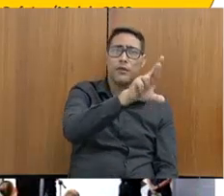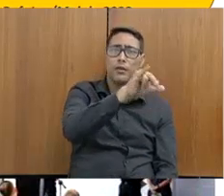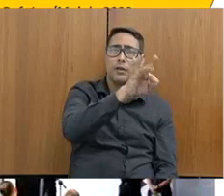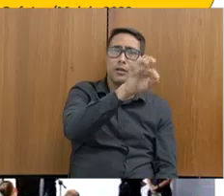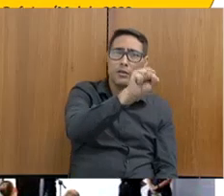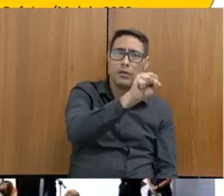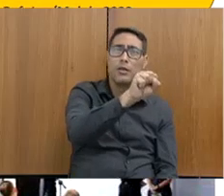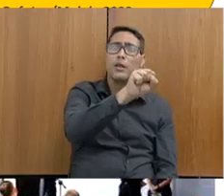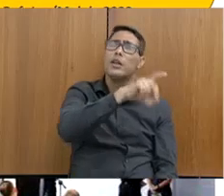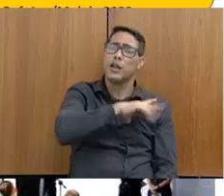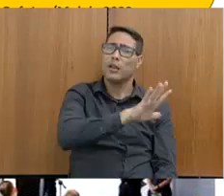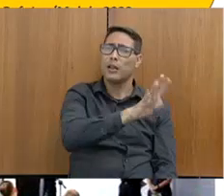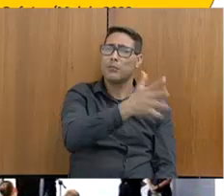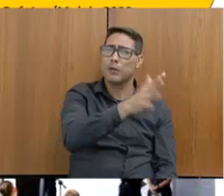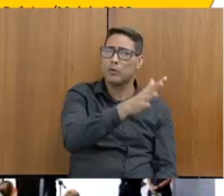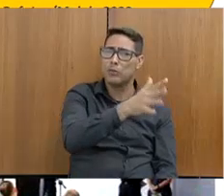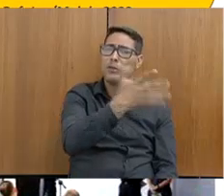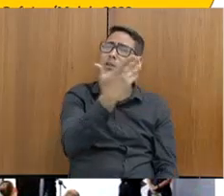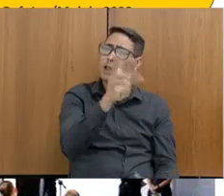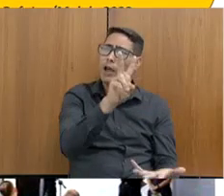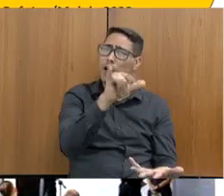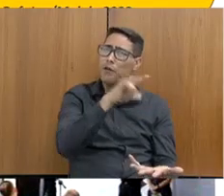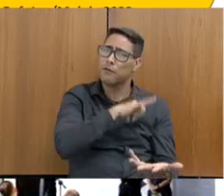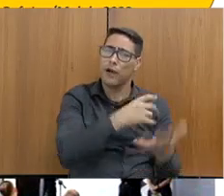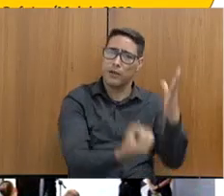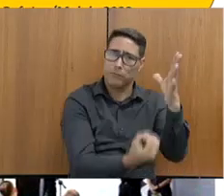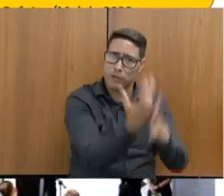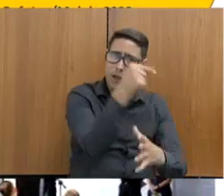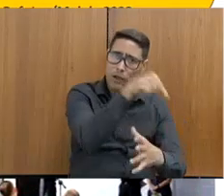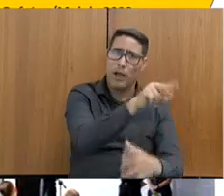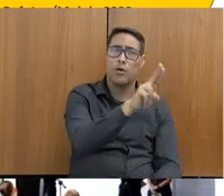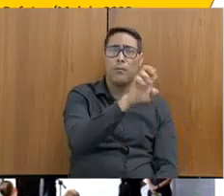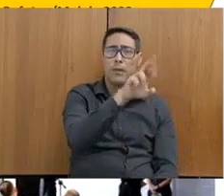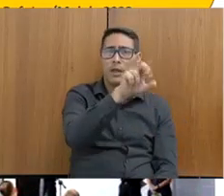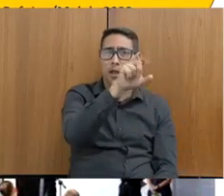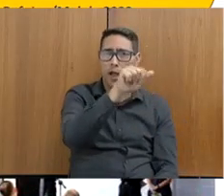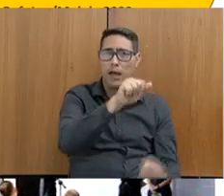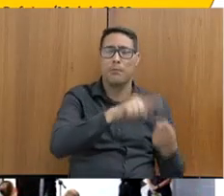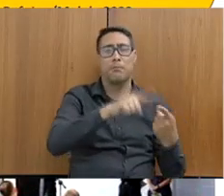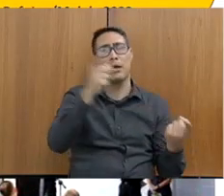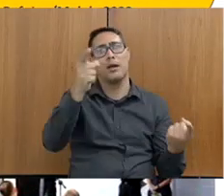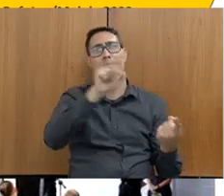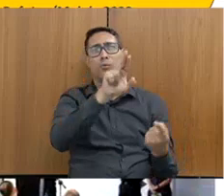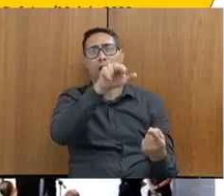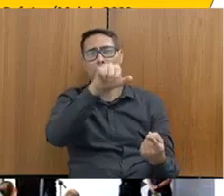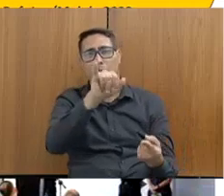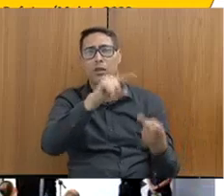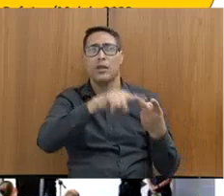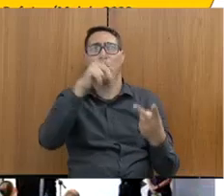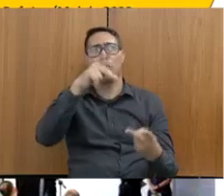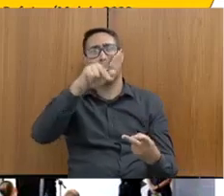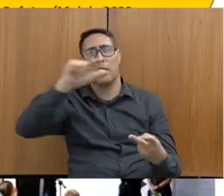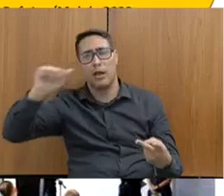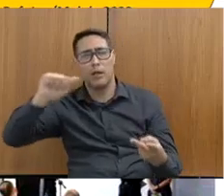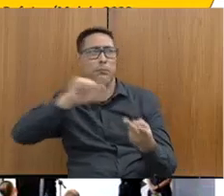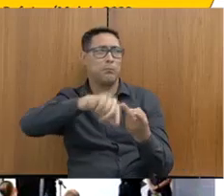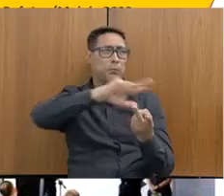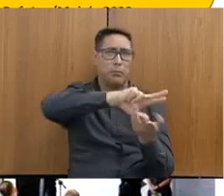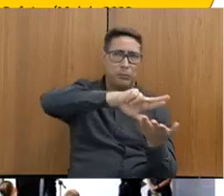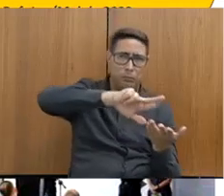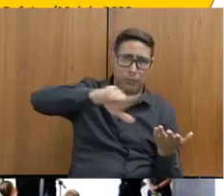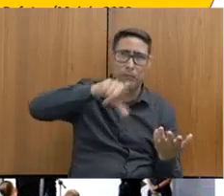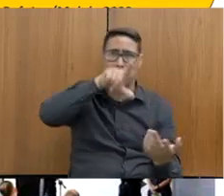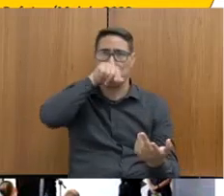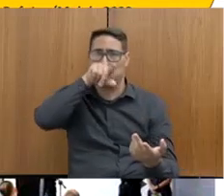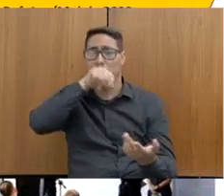previsão em fase de implementação das unidades de Uberaba, Patos de Minas, Barbacena, Unaí e Poza Alegre. Isso, para o servidor,